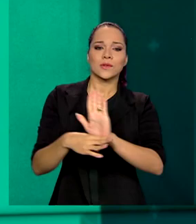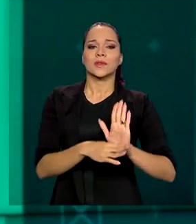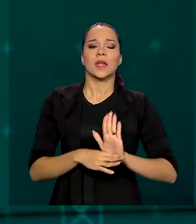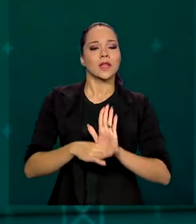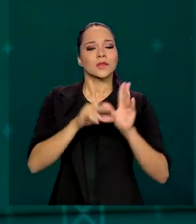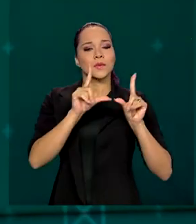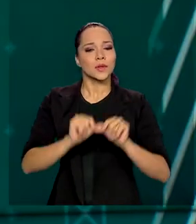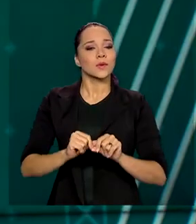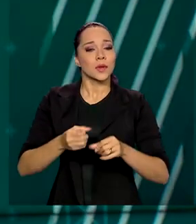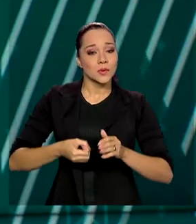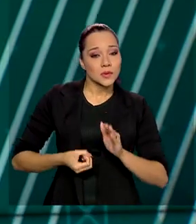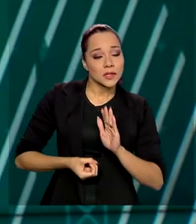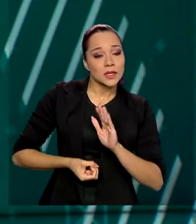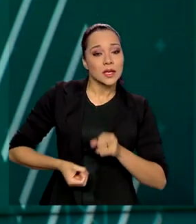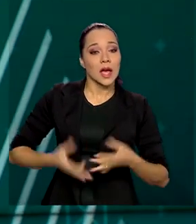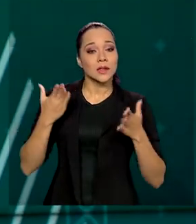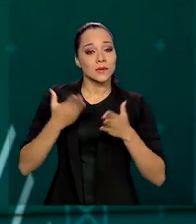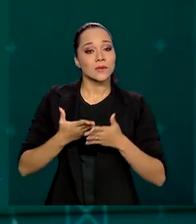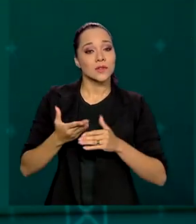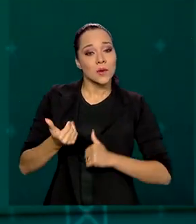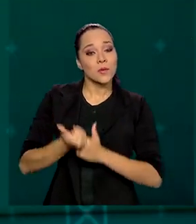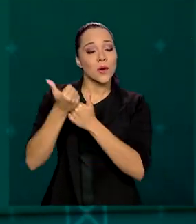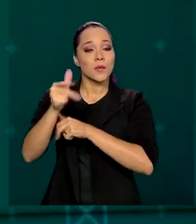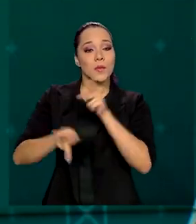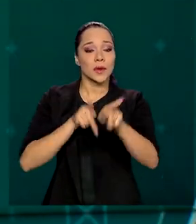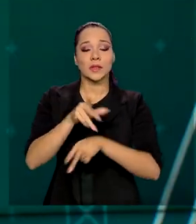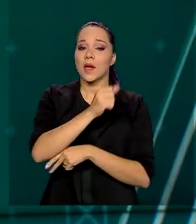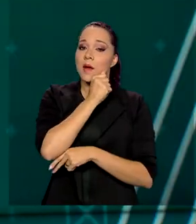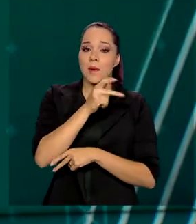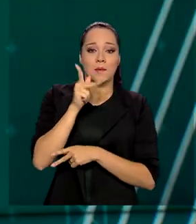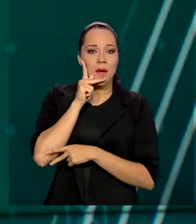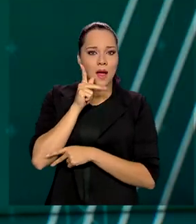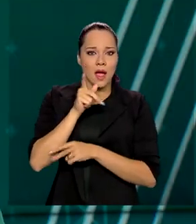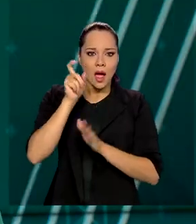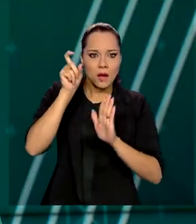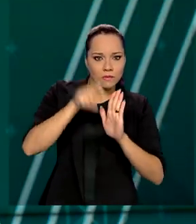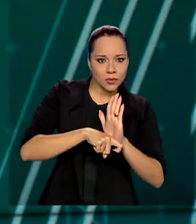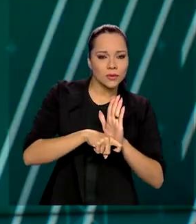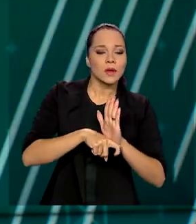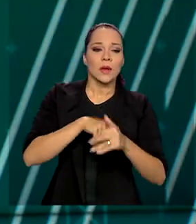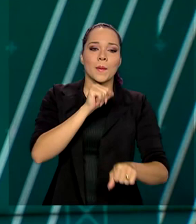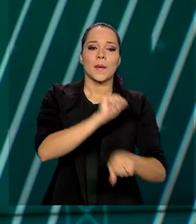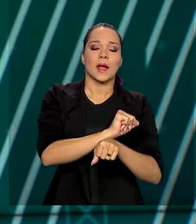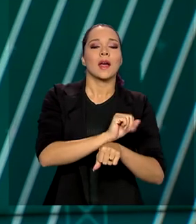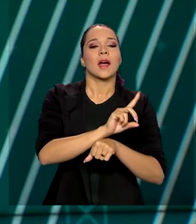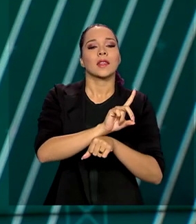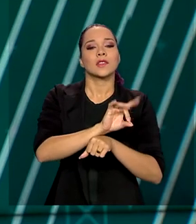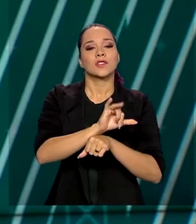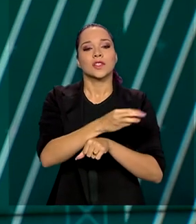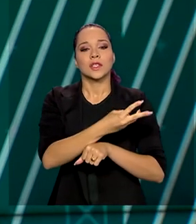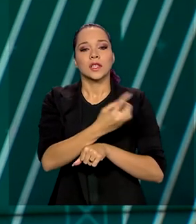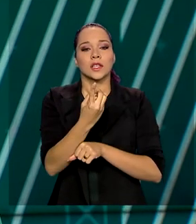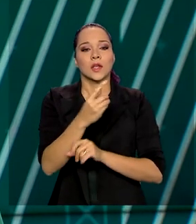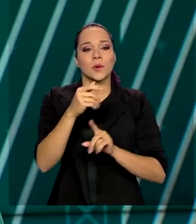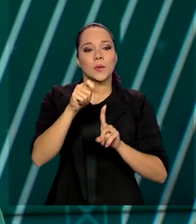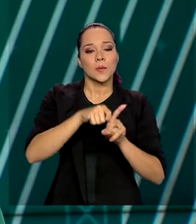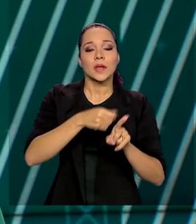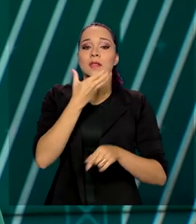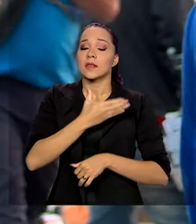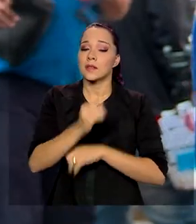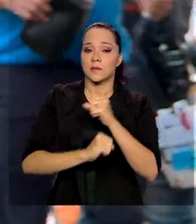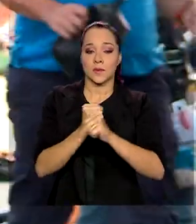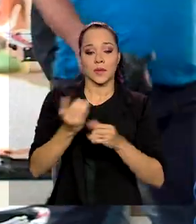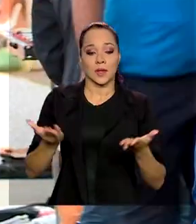gastos de apoio à população do Amapá, a cobrança do imposto volta a ser suspensa até 31 de dezembro deste ano.